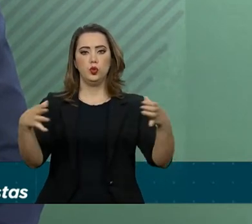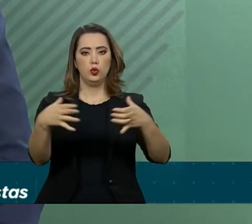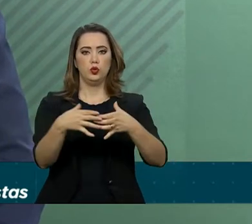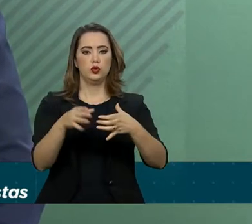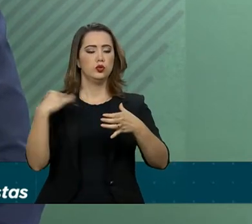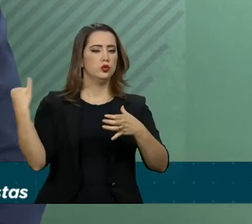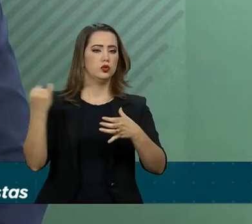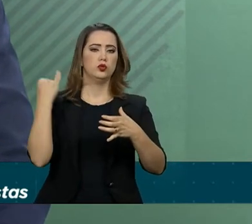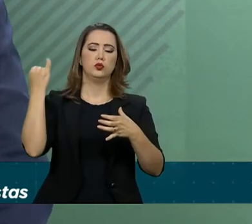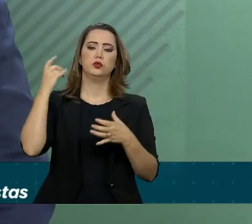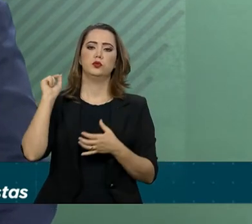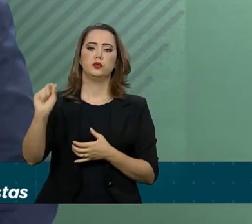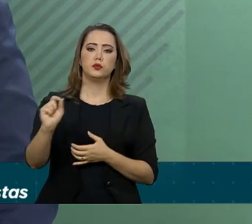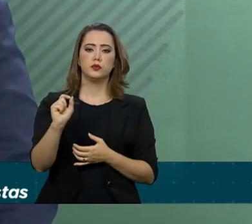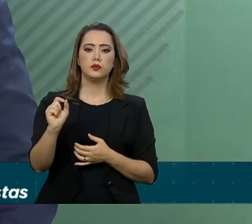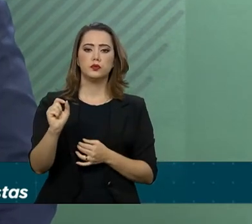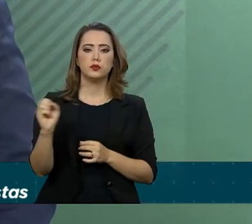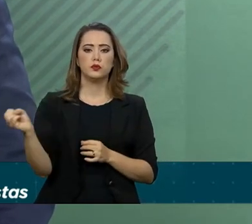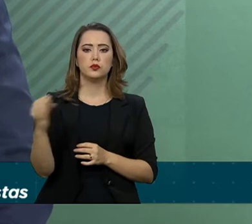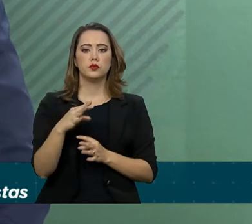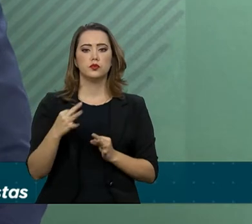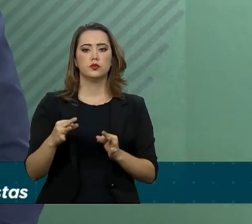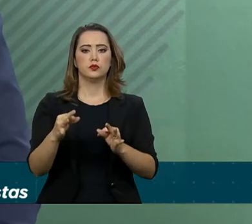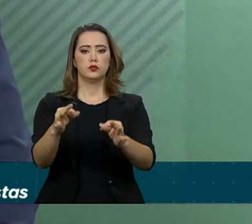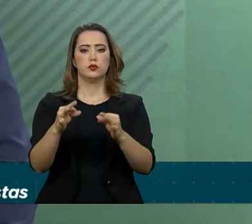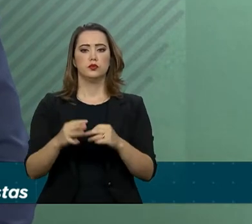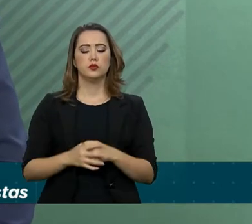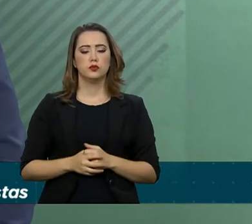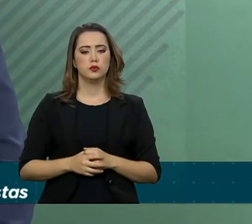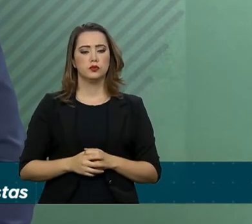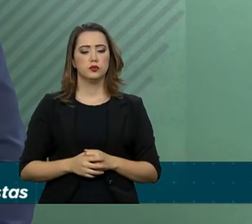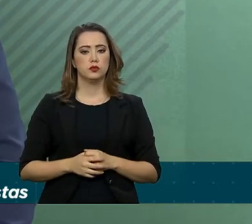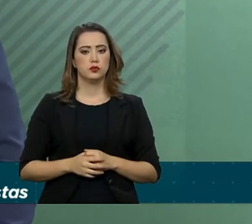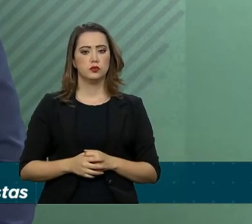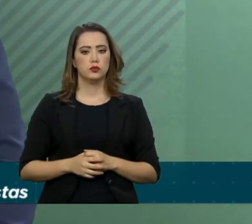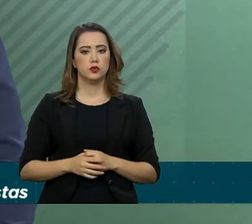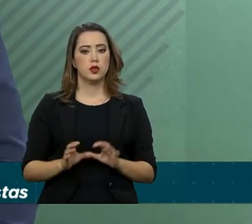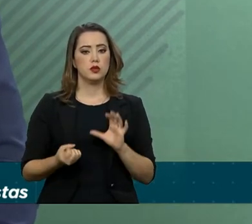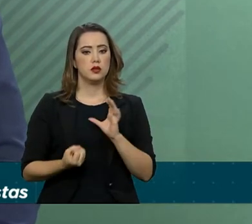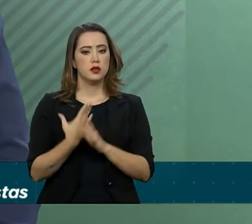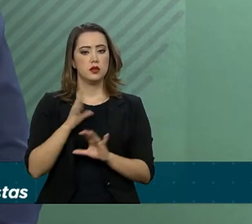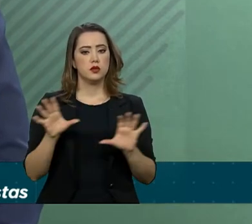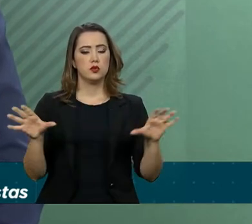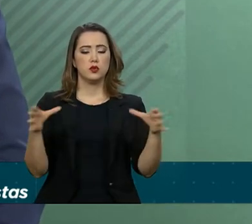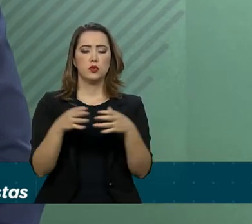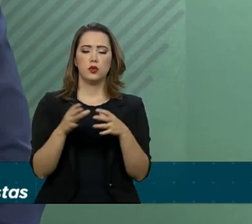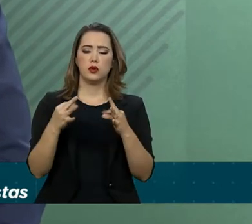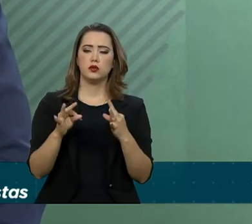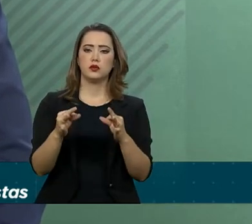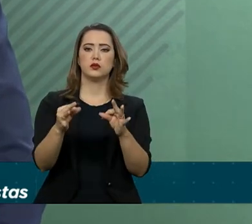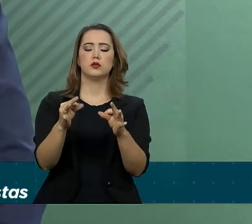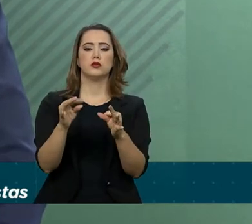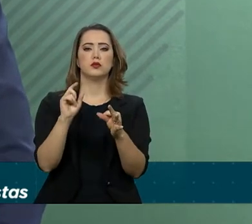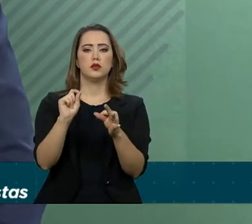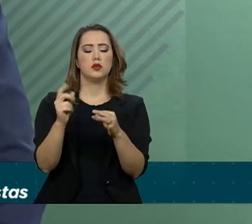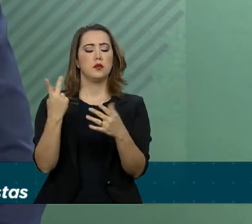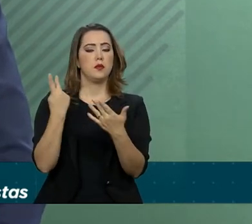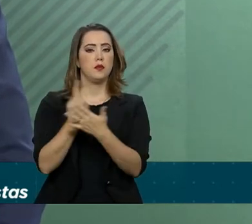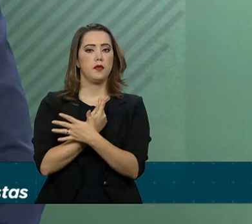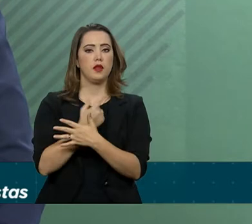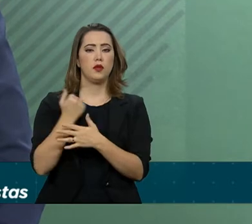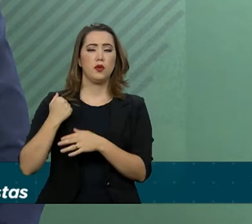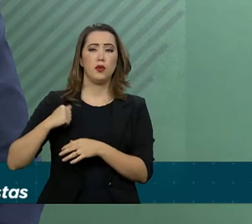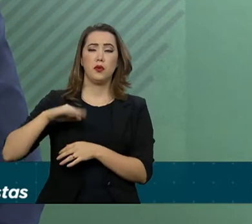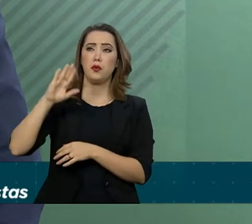predisposto à inovação. A instalação desses centros de excelência ocorreu